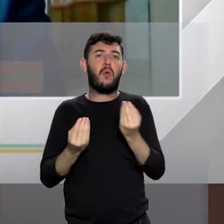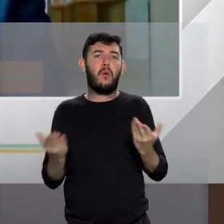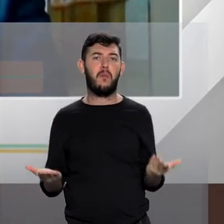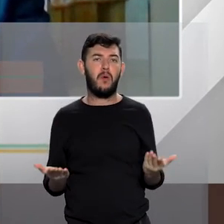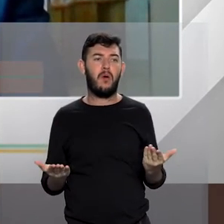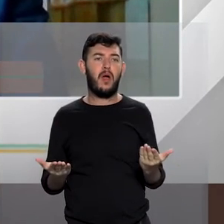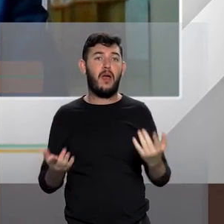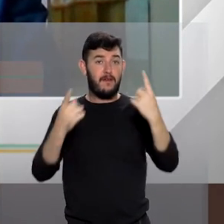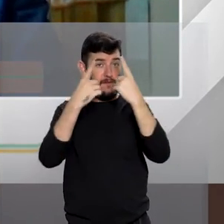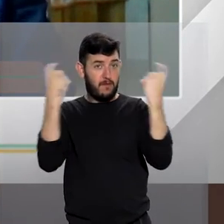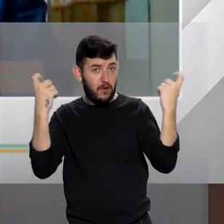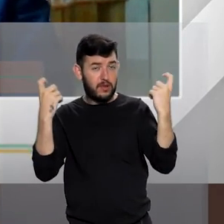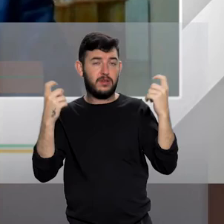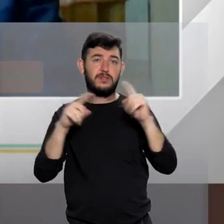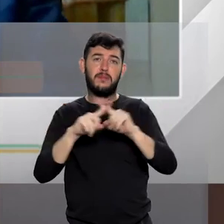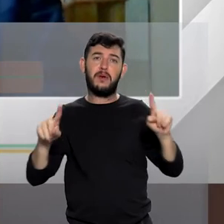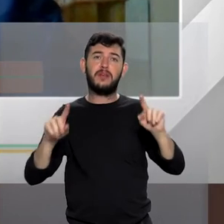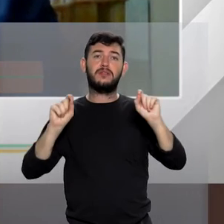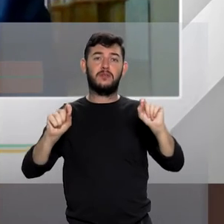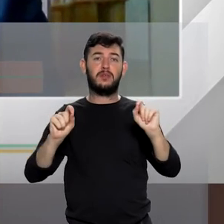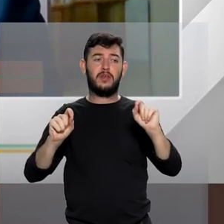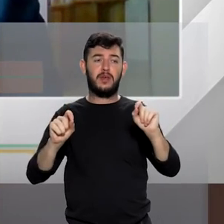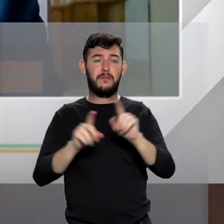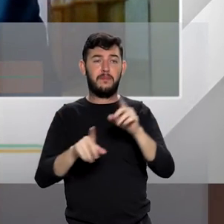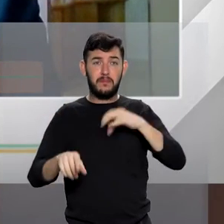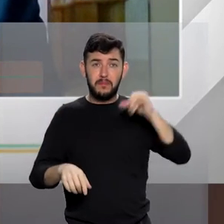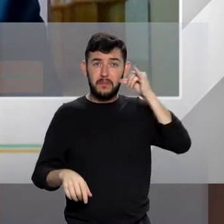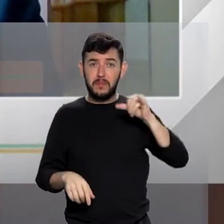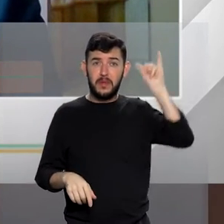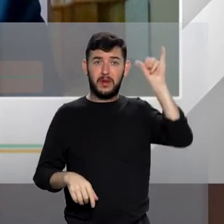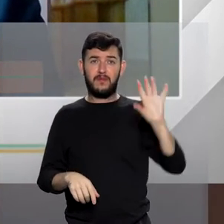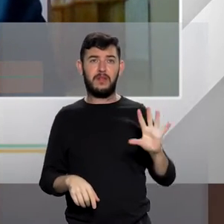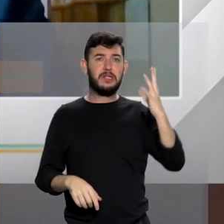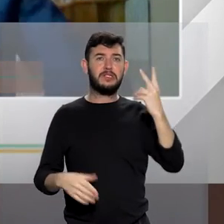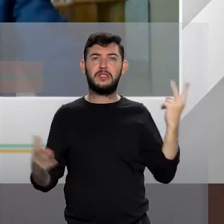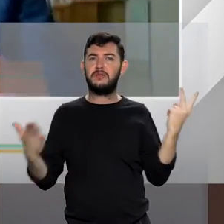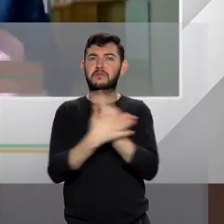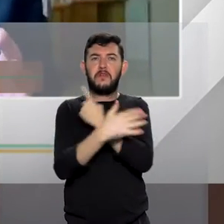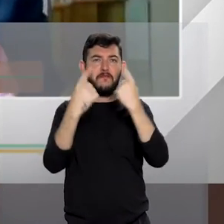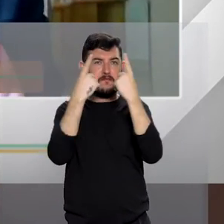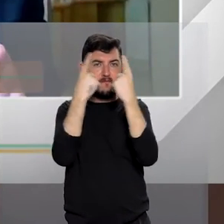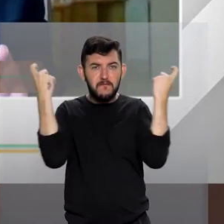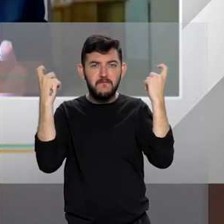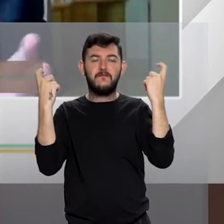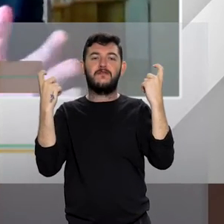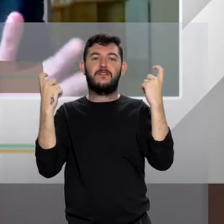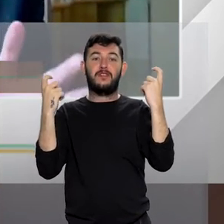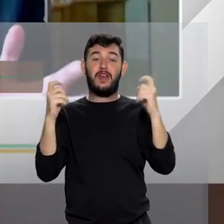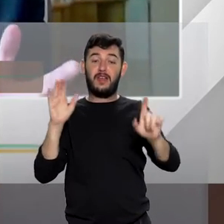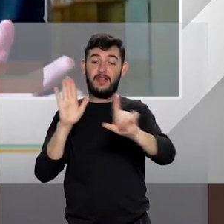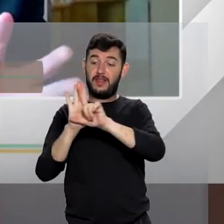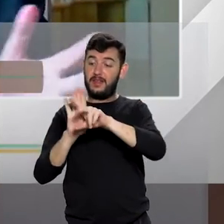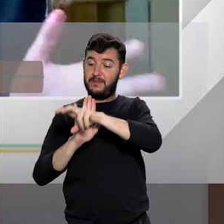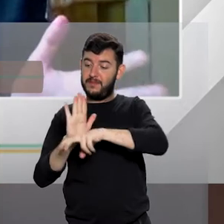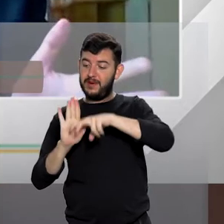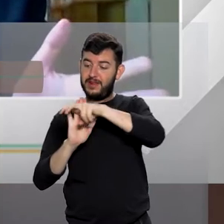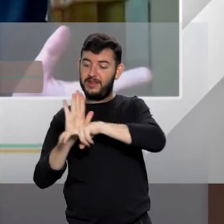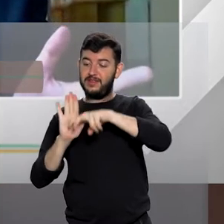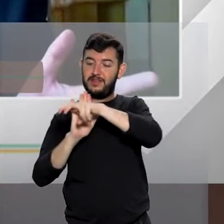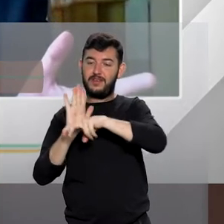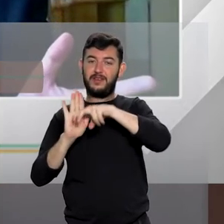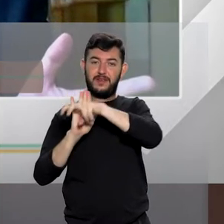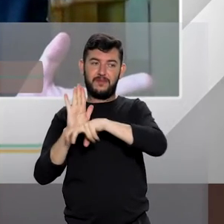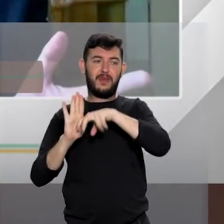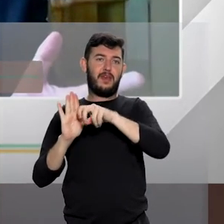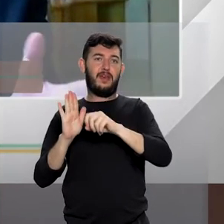de prevenir a reiteração de outros possíveis episódios de violência. Então, a lei da Penha, por exemplo, mecanismo